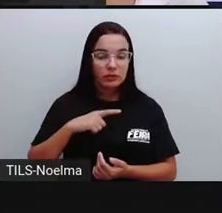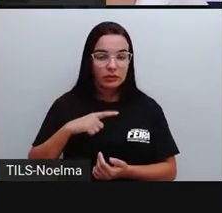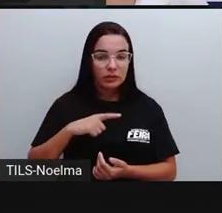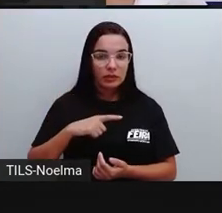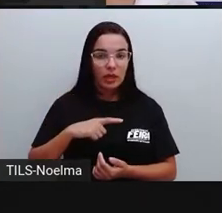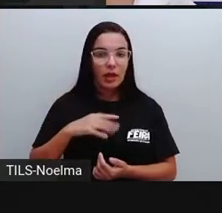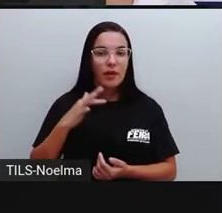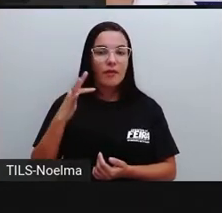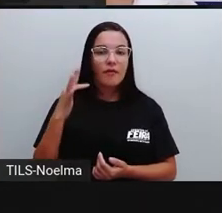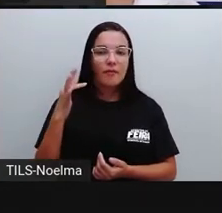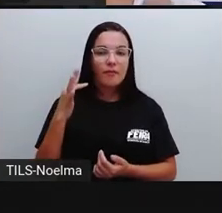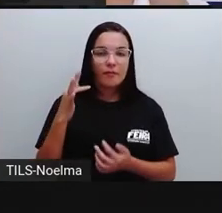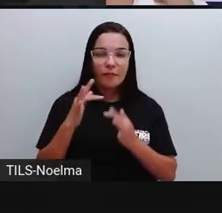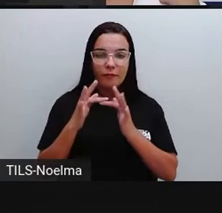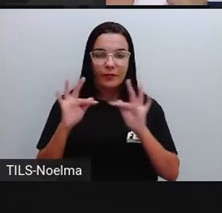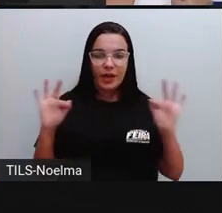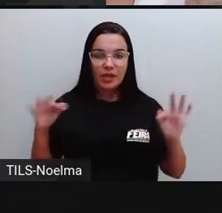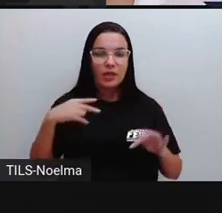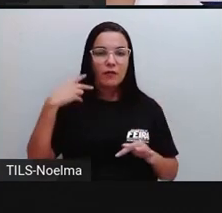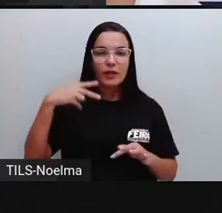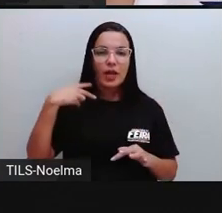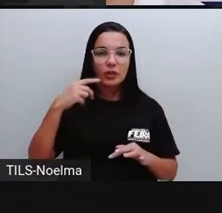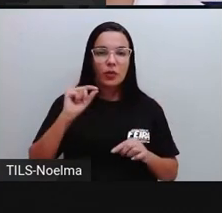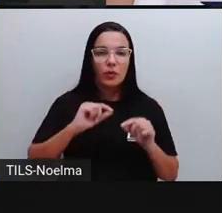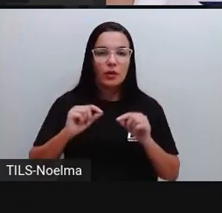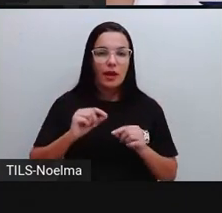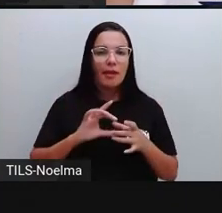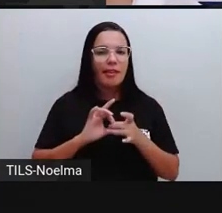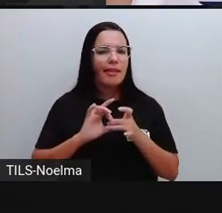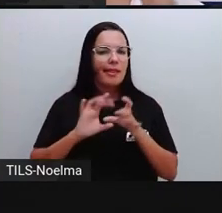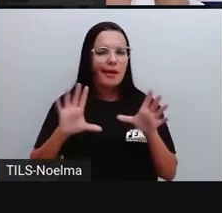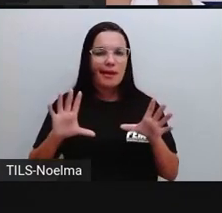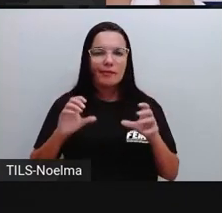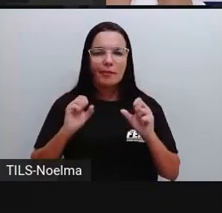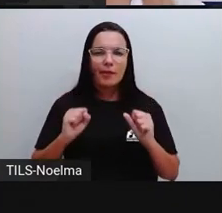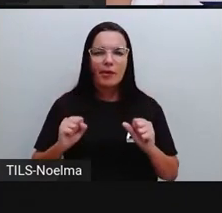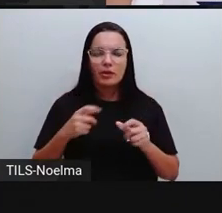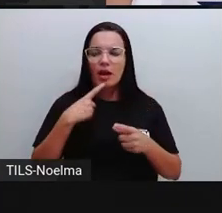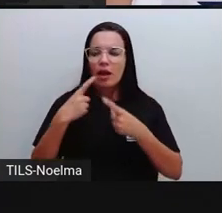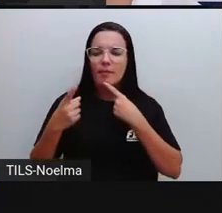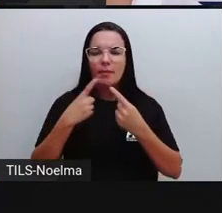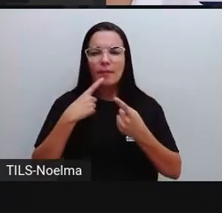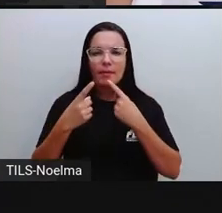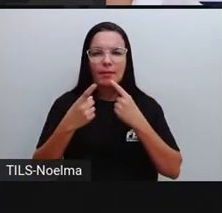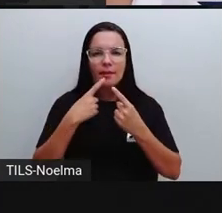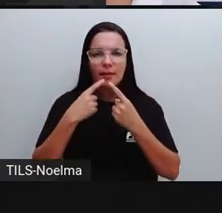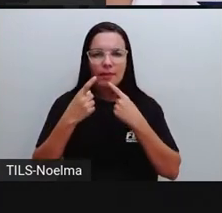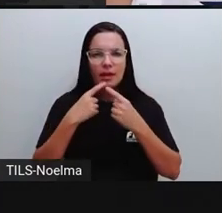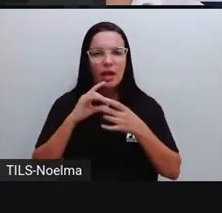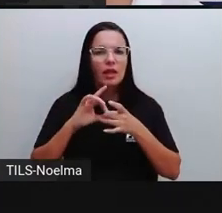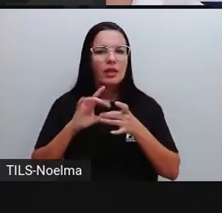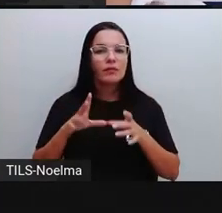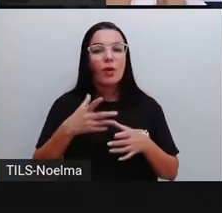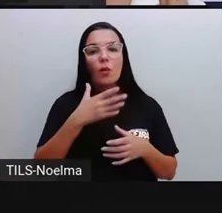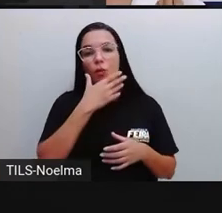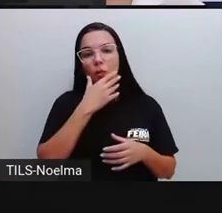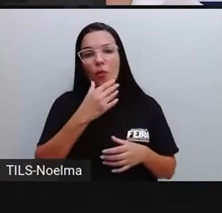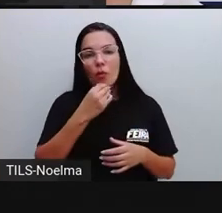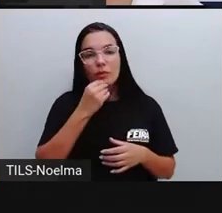entidades usarem a tribuna livre em uma mesma sessão. Então, é uma ação ali, ó, do vereador